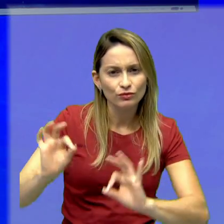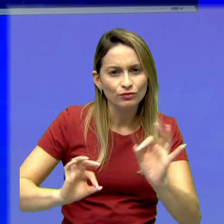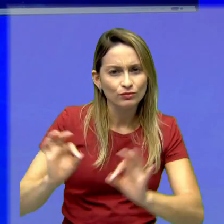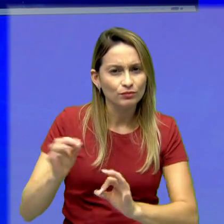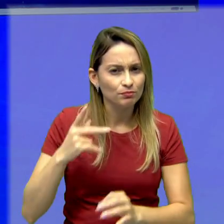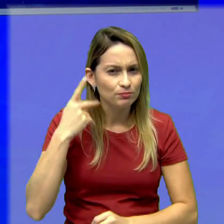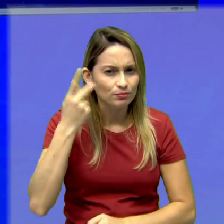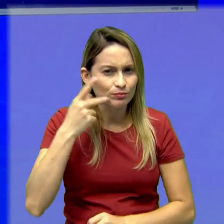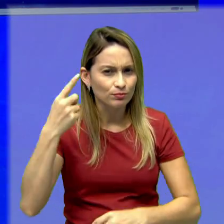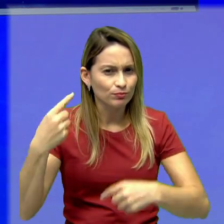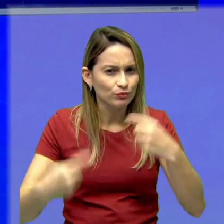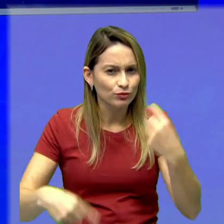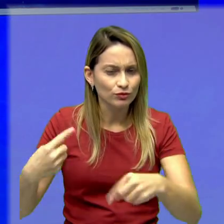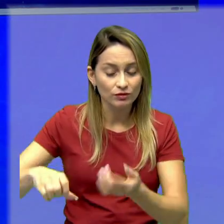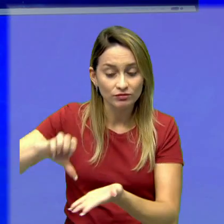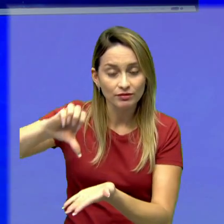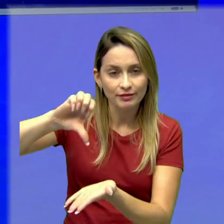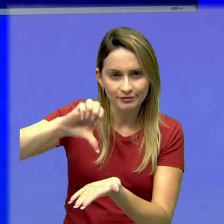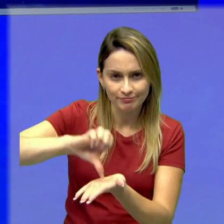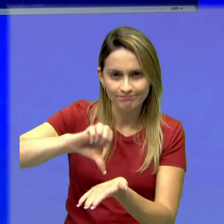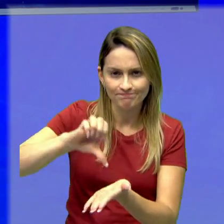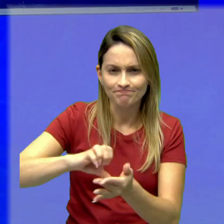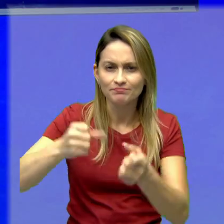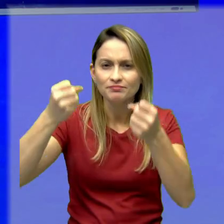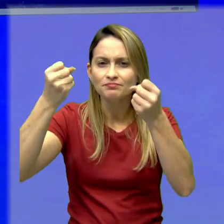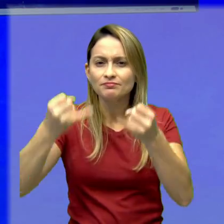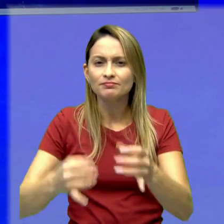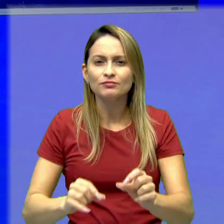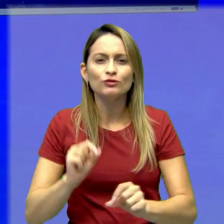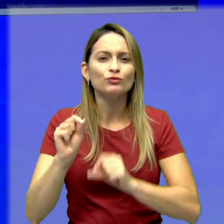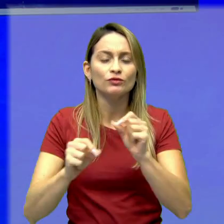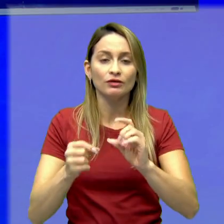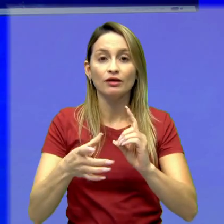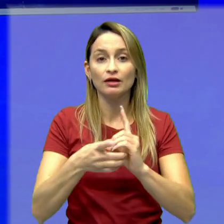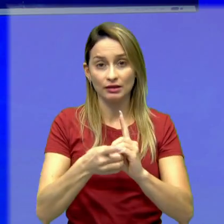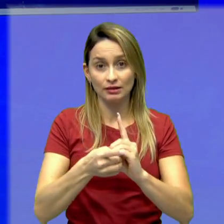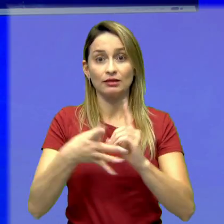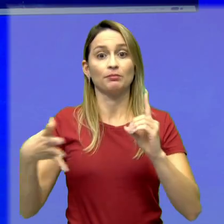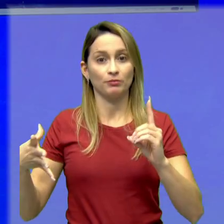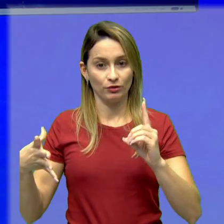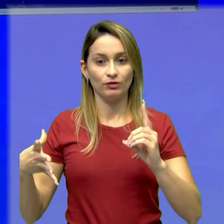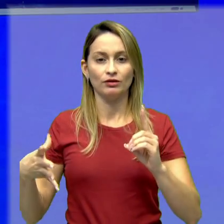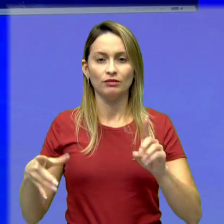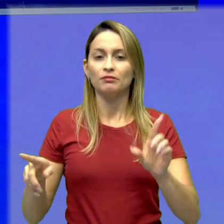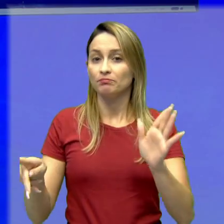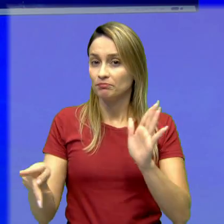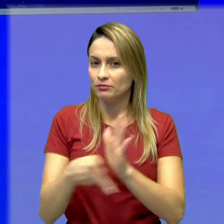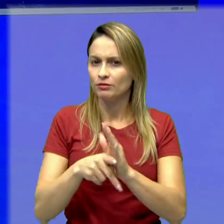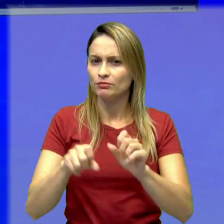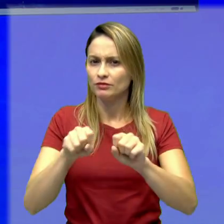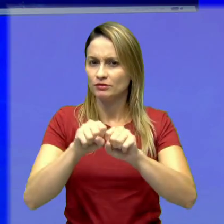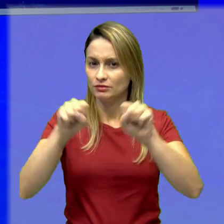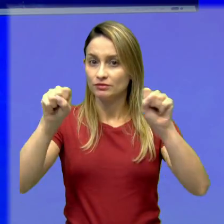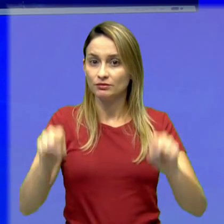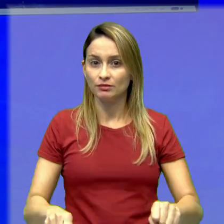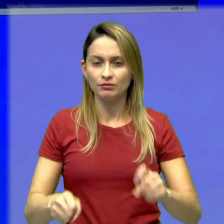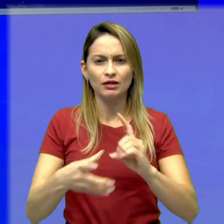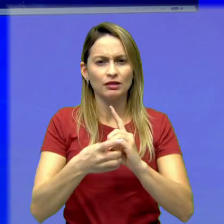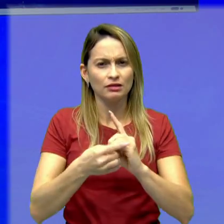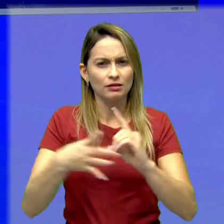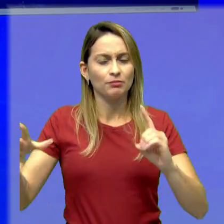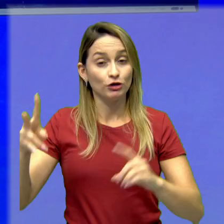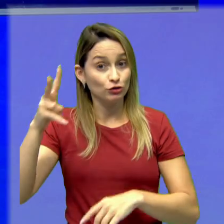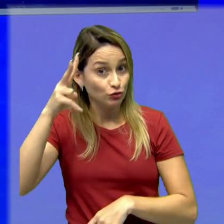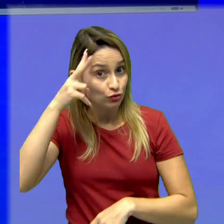se deu através daquilo que nós chamamos de democracia. Então o primeiro regime democrático da história da